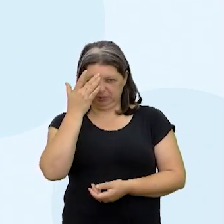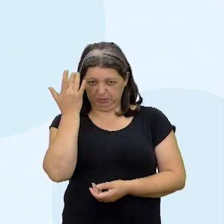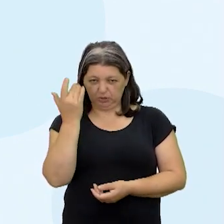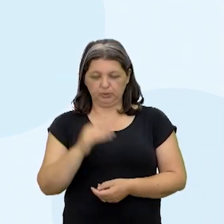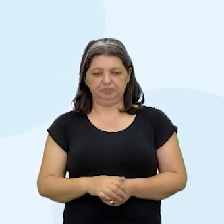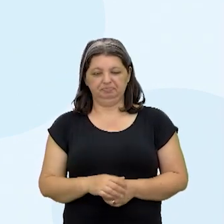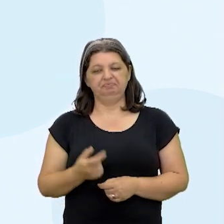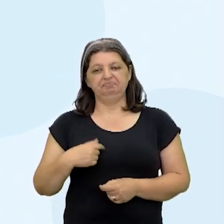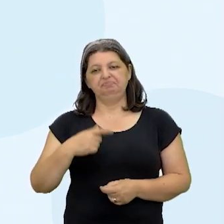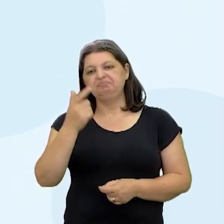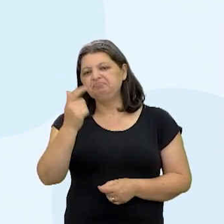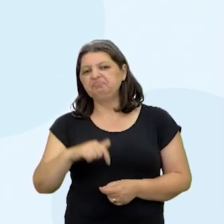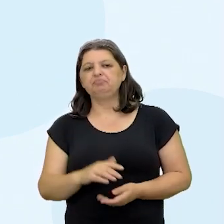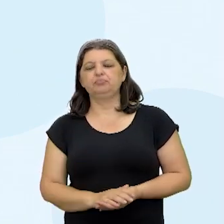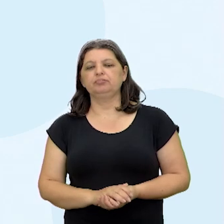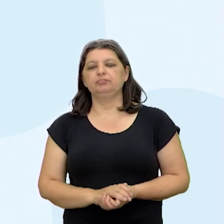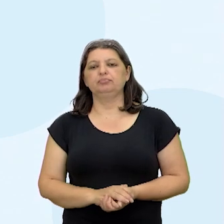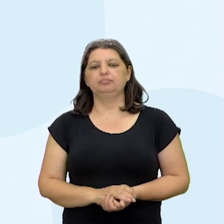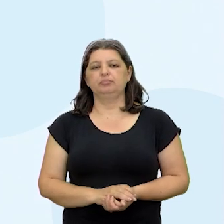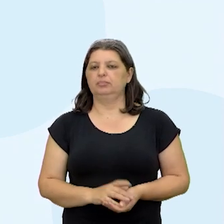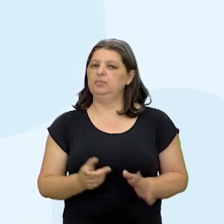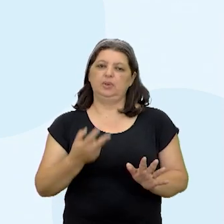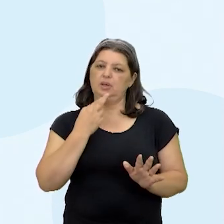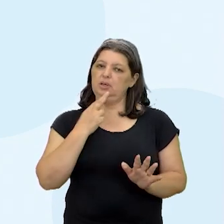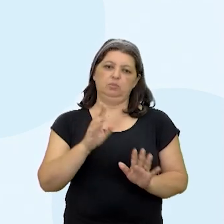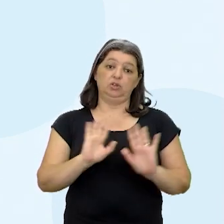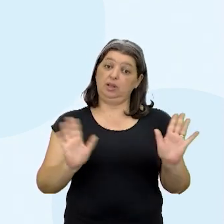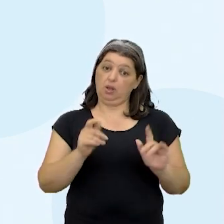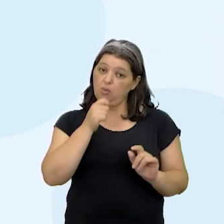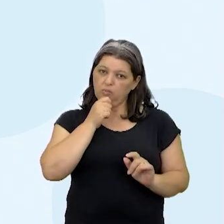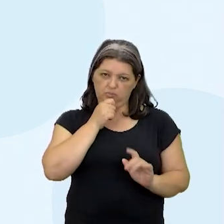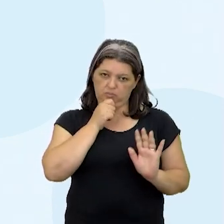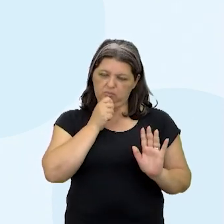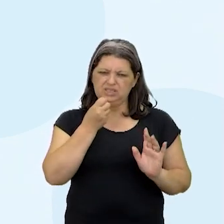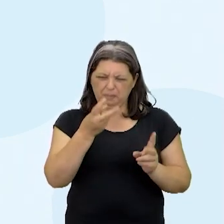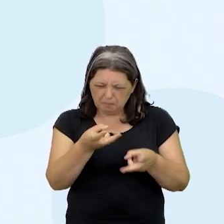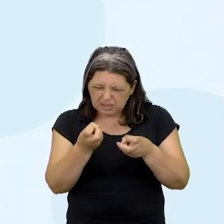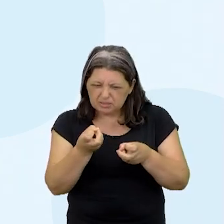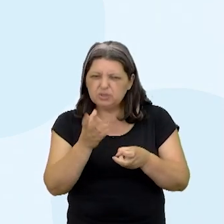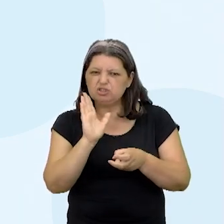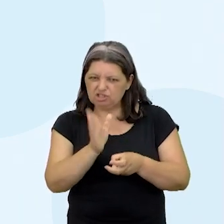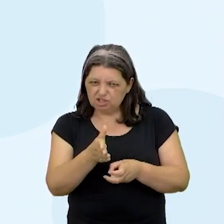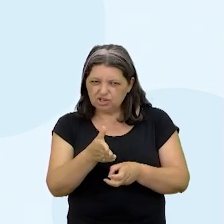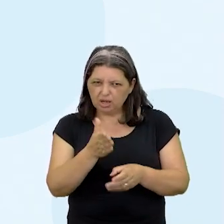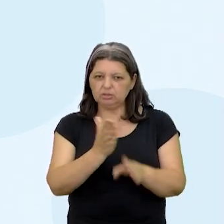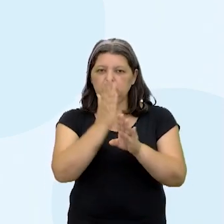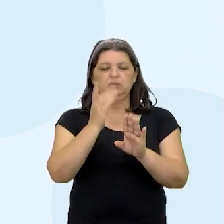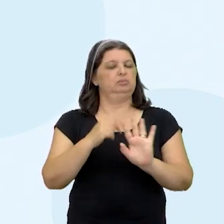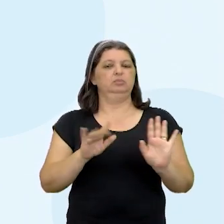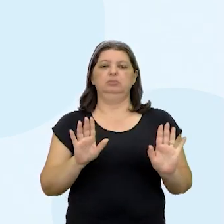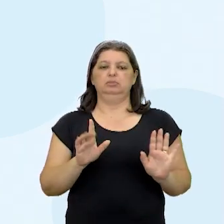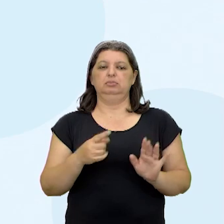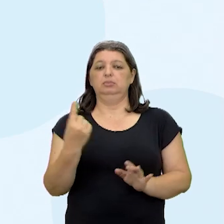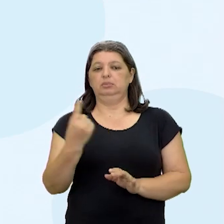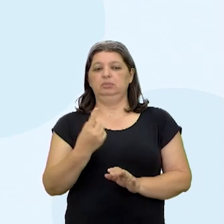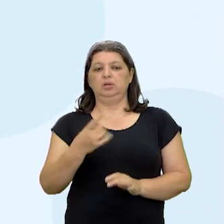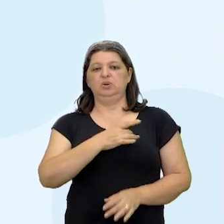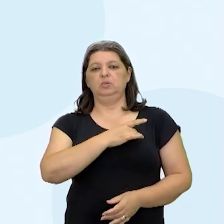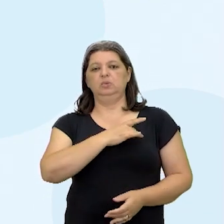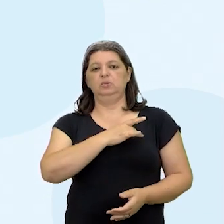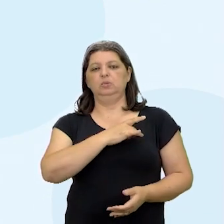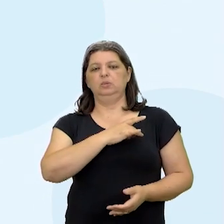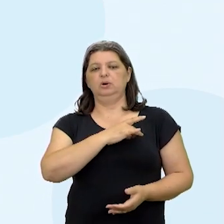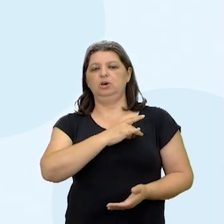Eu sou uma pessoa só não fala a resposta. Se você percebeu que o cara aí já matou vamos pra primeira. Eu odiava o